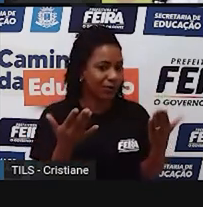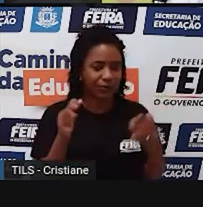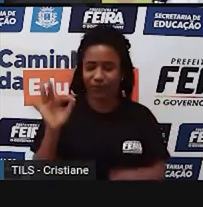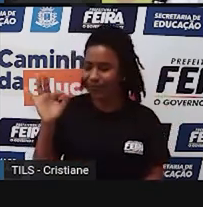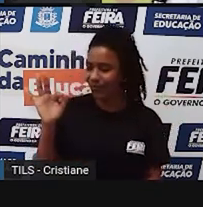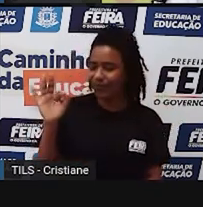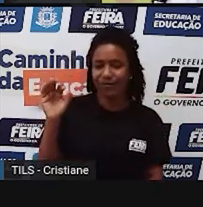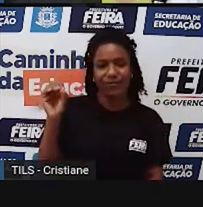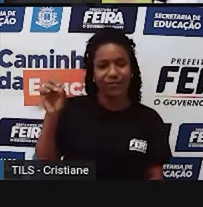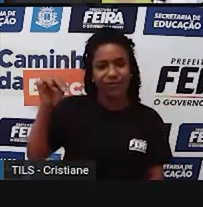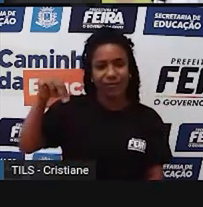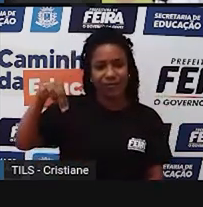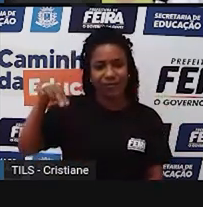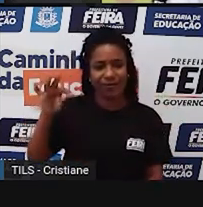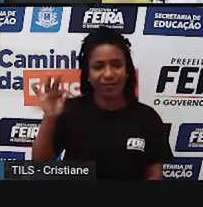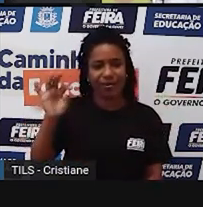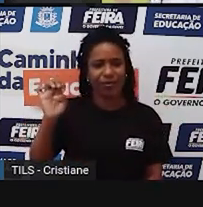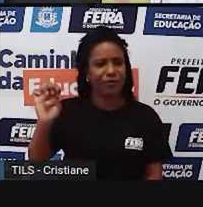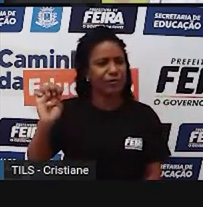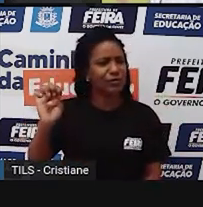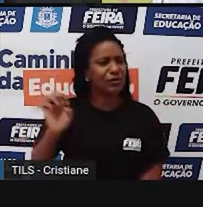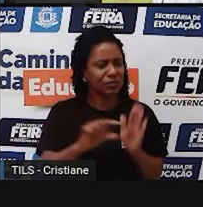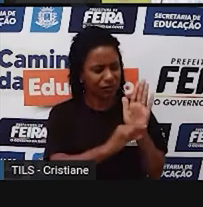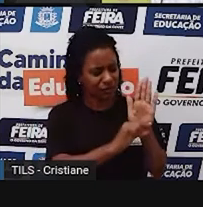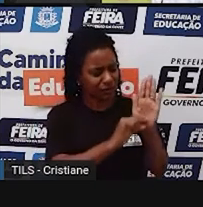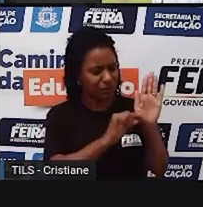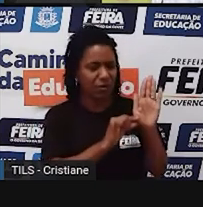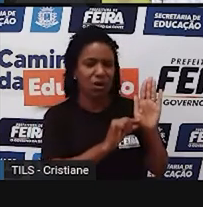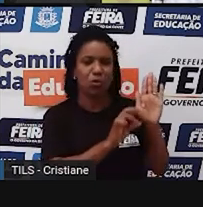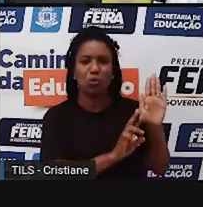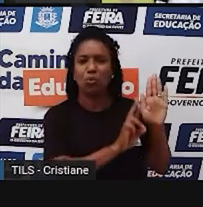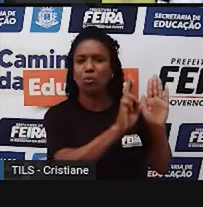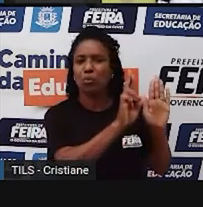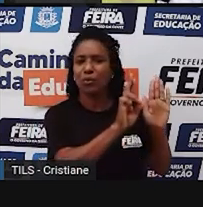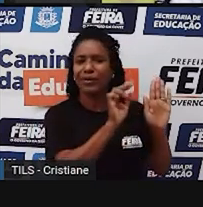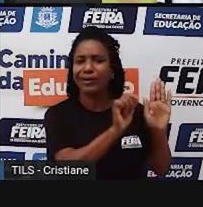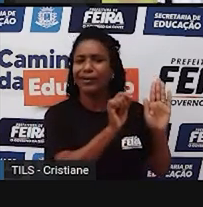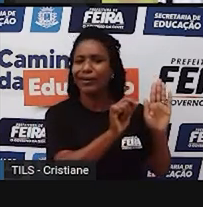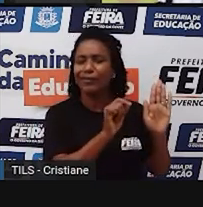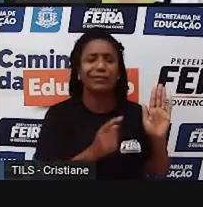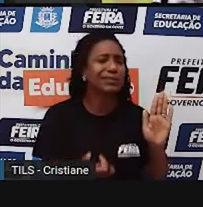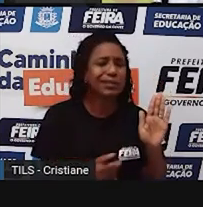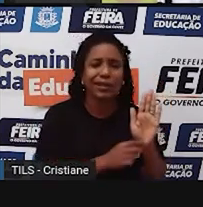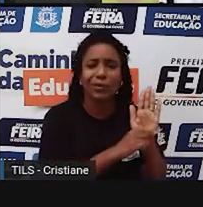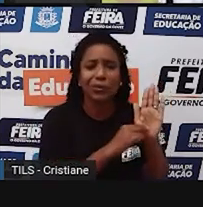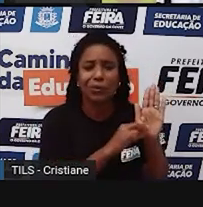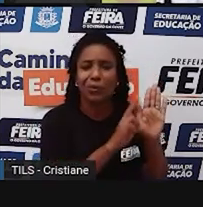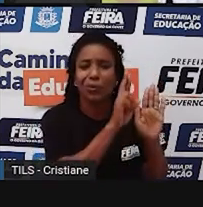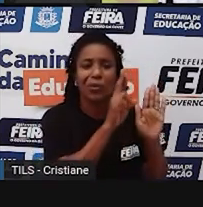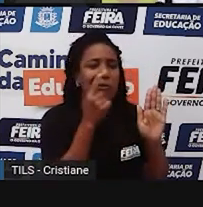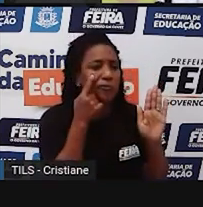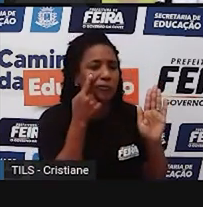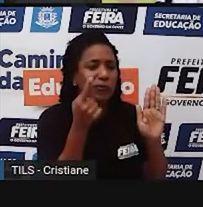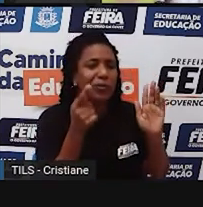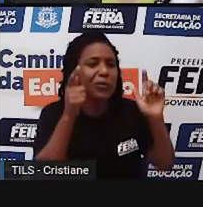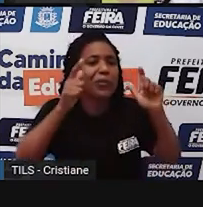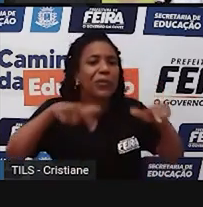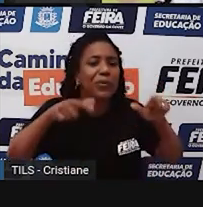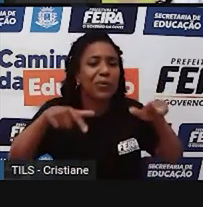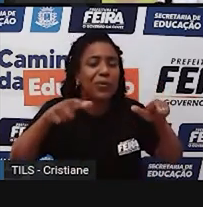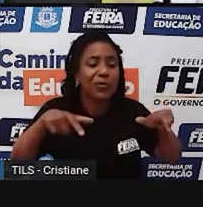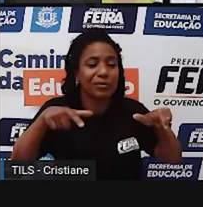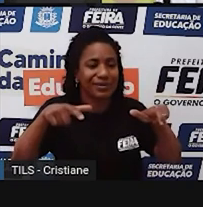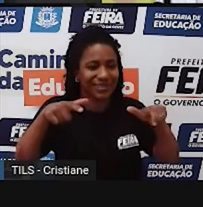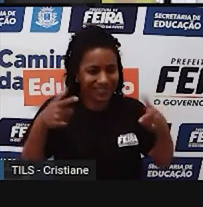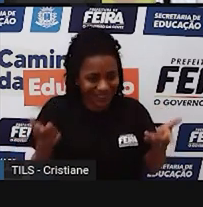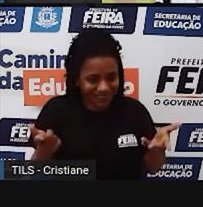tirar ali aquela informação, aí a pessoa, essa informação é de onde, né, que você tirou isso? Que lugar